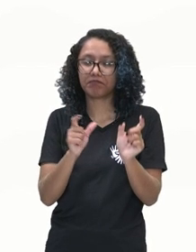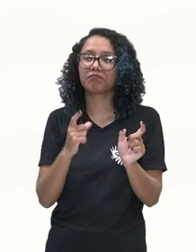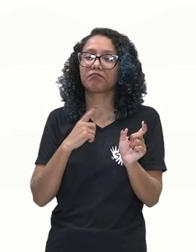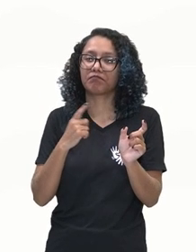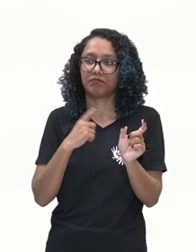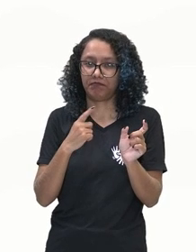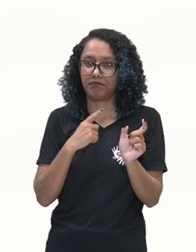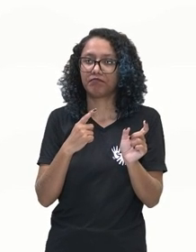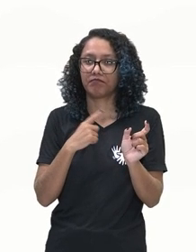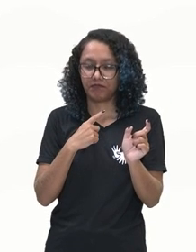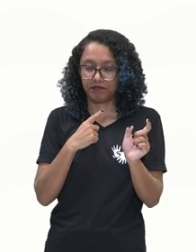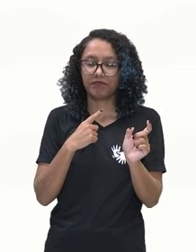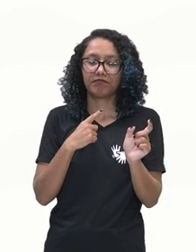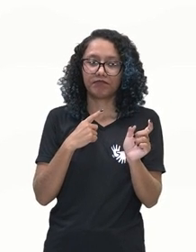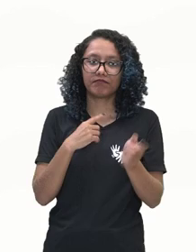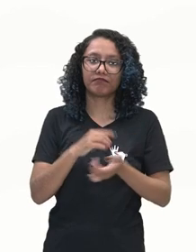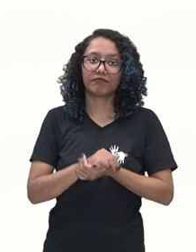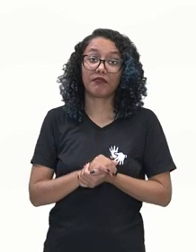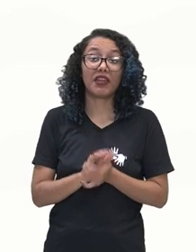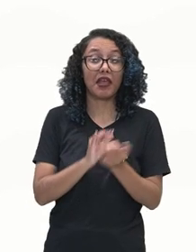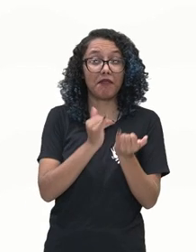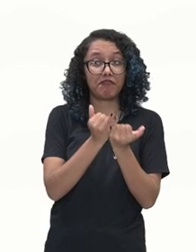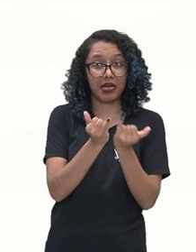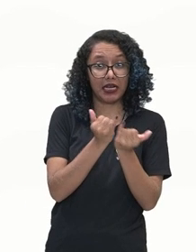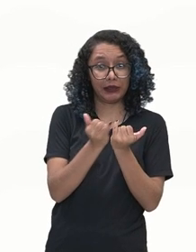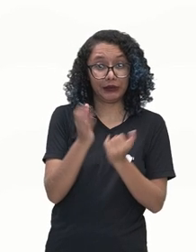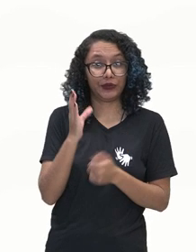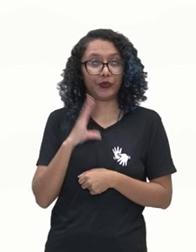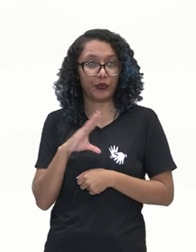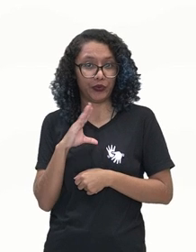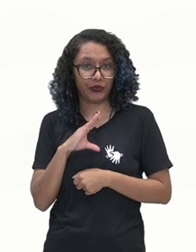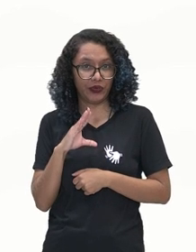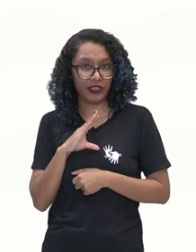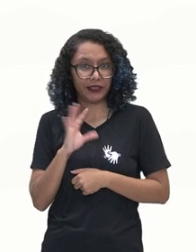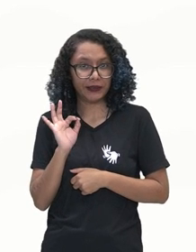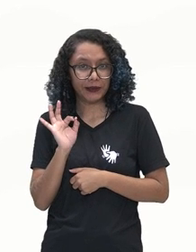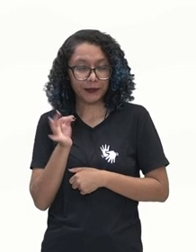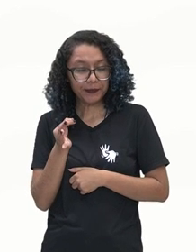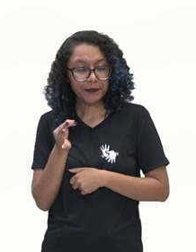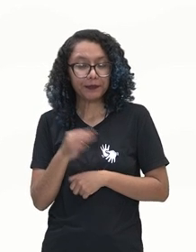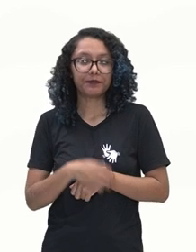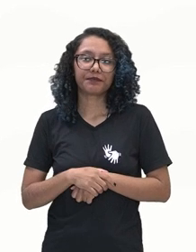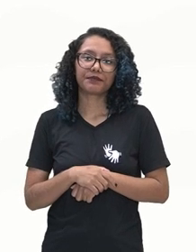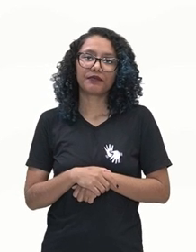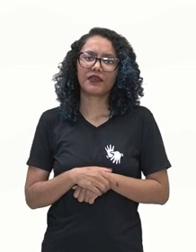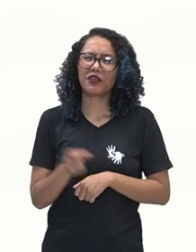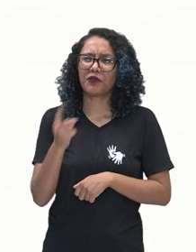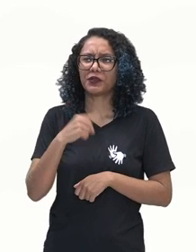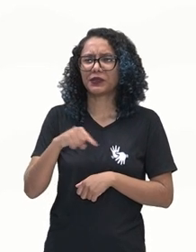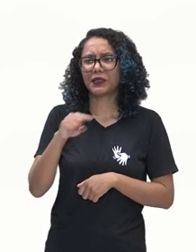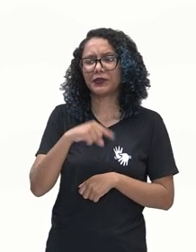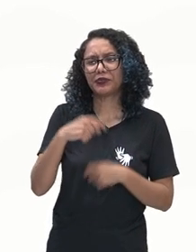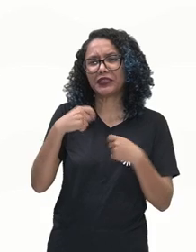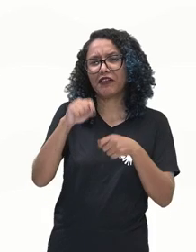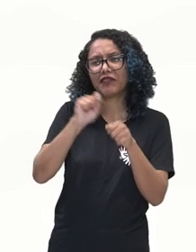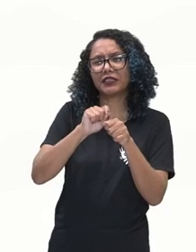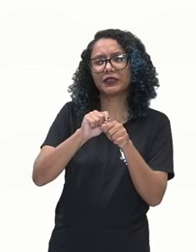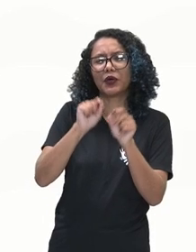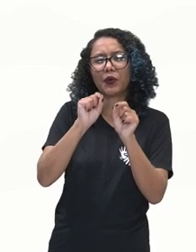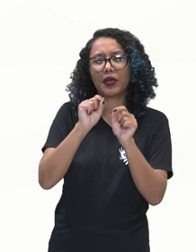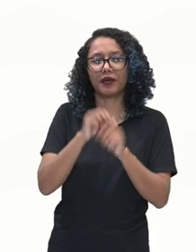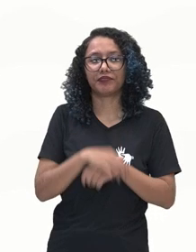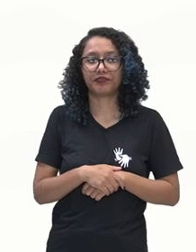palavras que se parecem com a língua portuguesa. Aí o que que você faz? Você começa a juntar